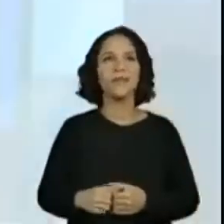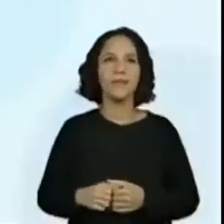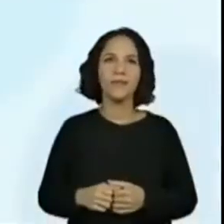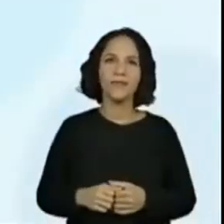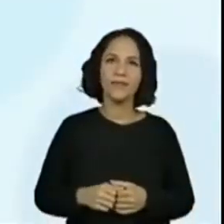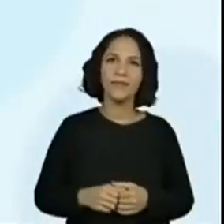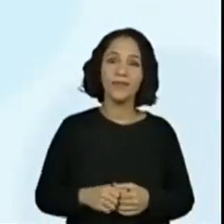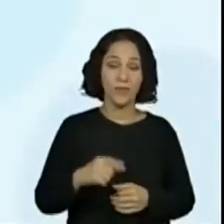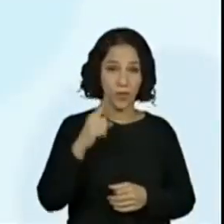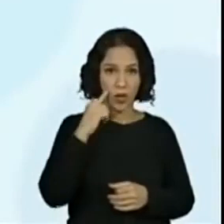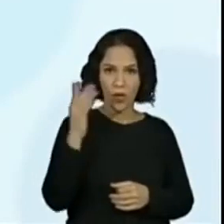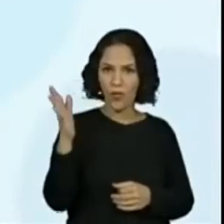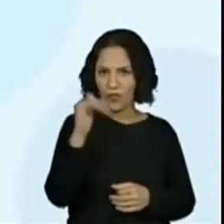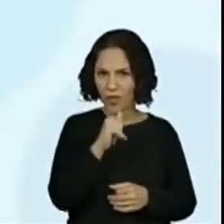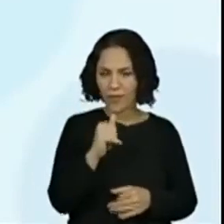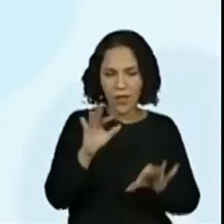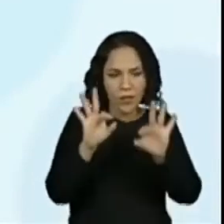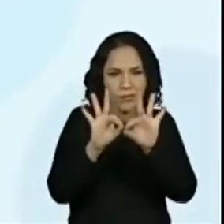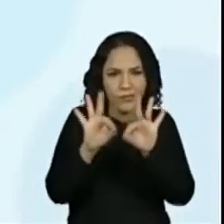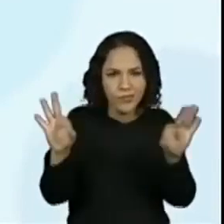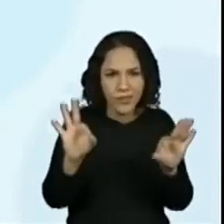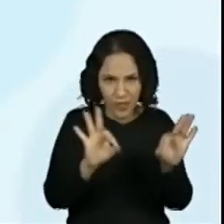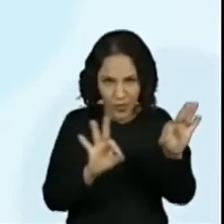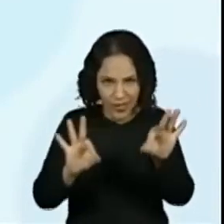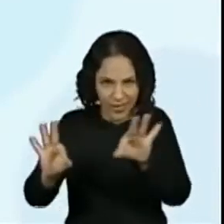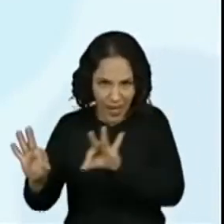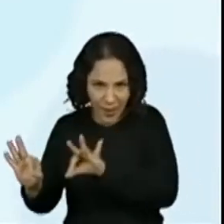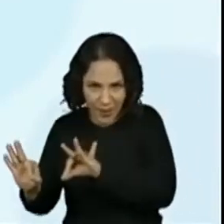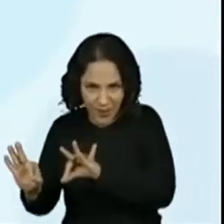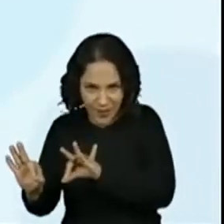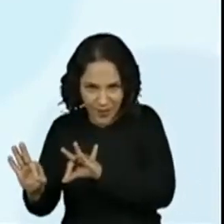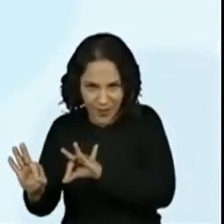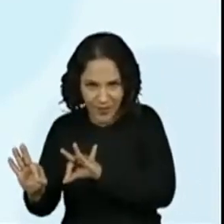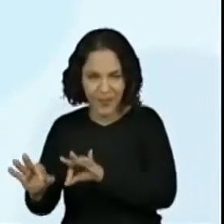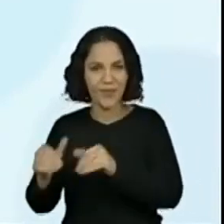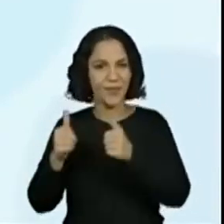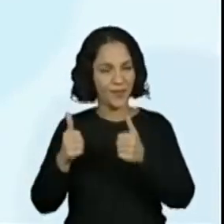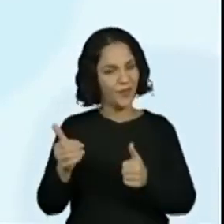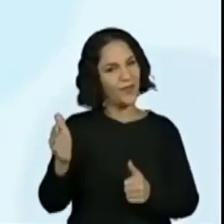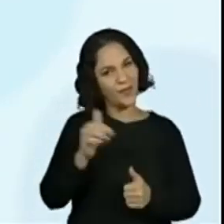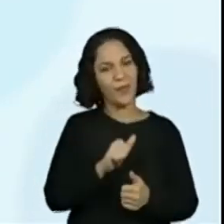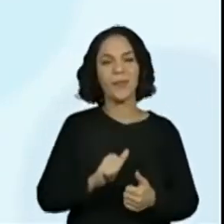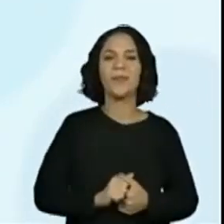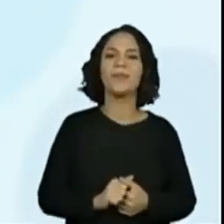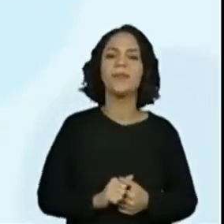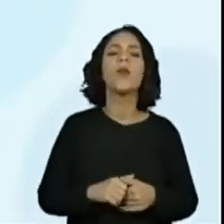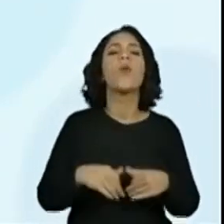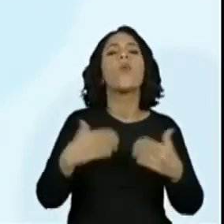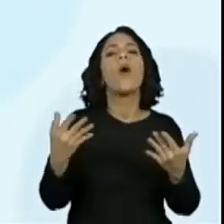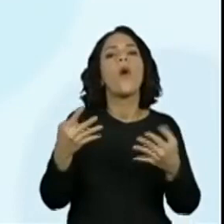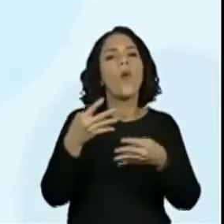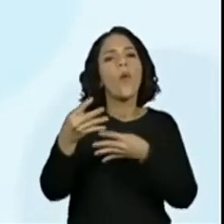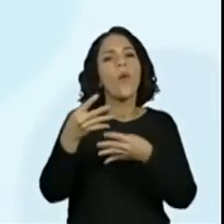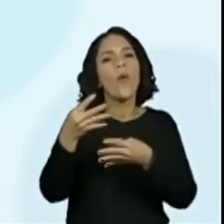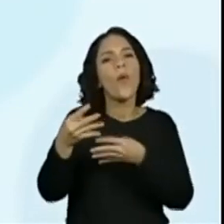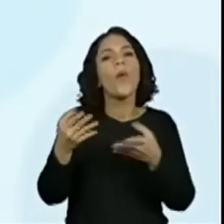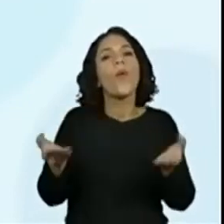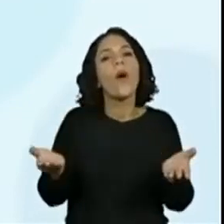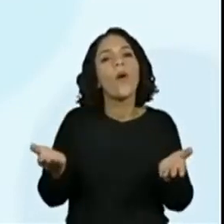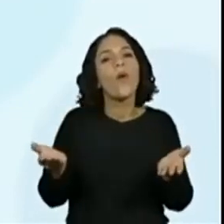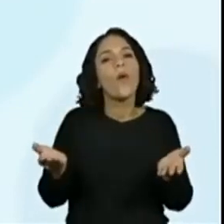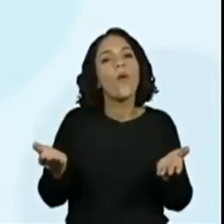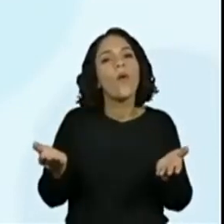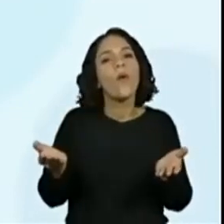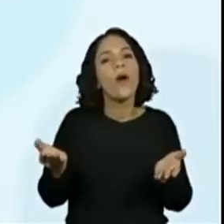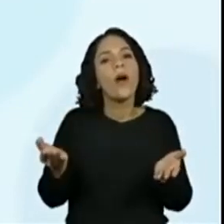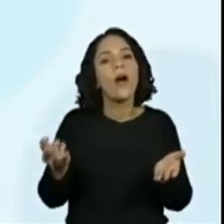Vamos colocar um verso da quadrinha em ordem correta. Que quadrinha a professora está falando? A que